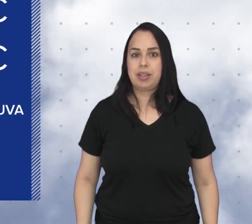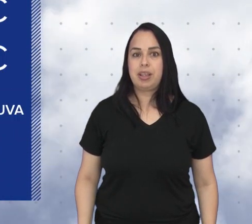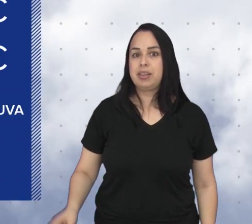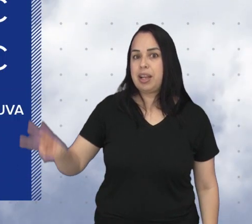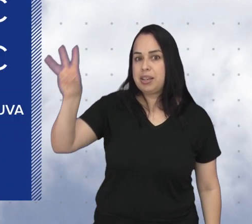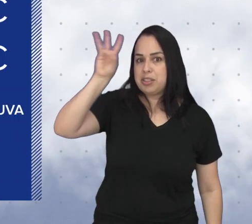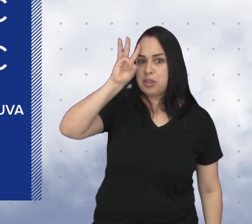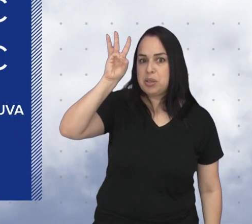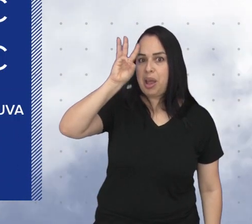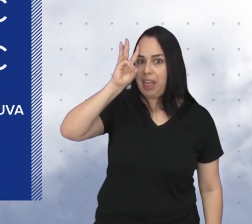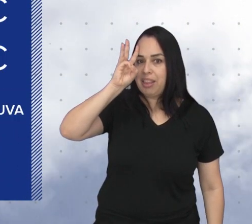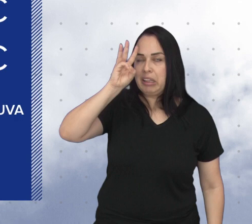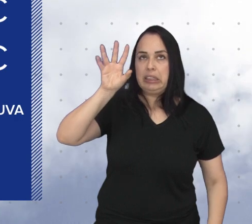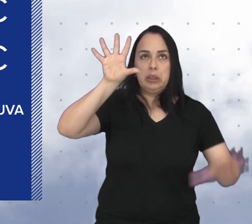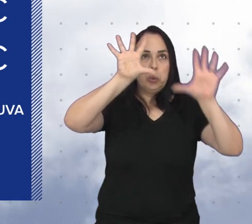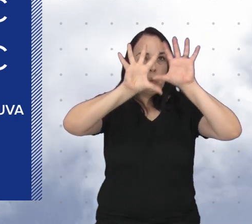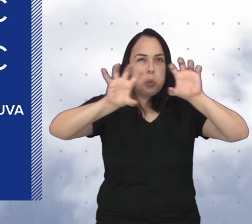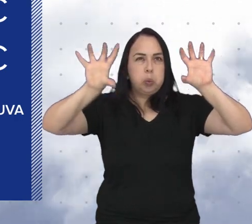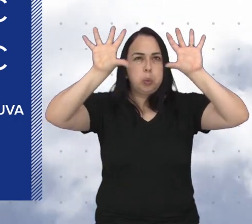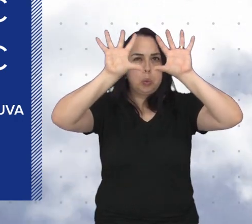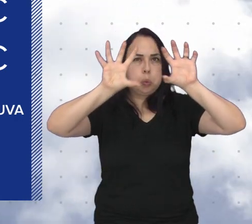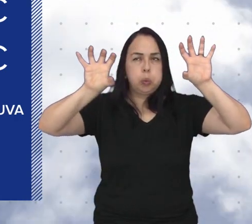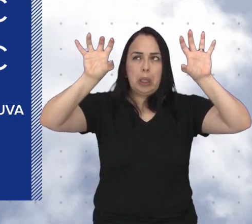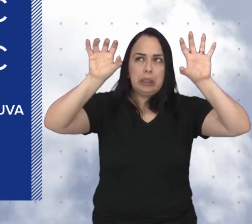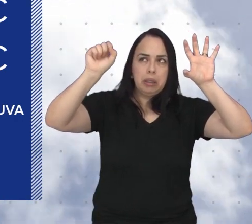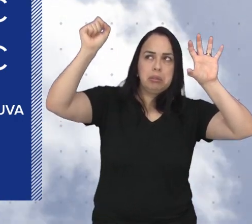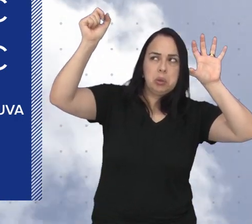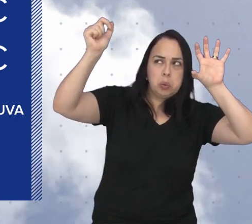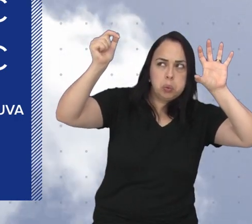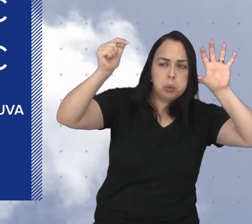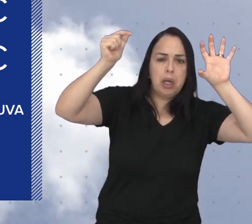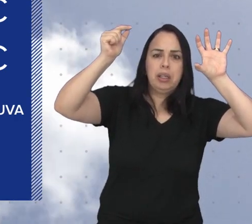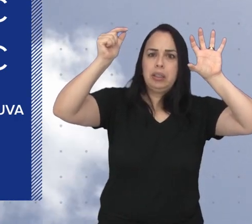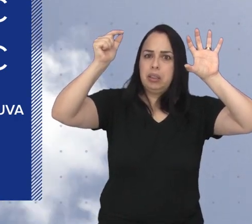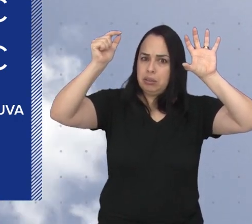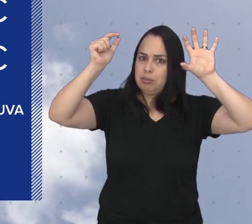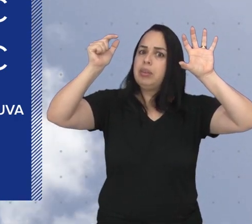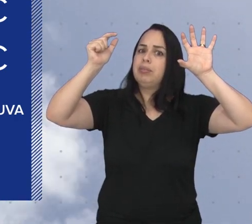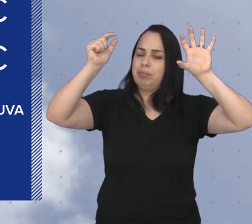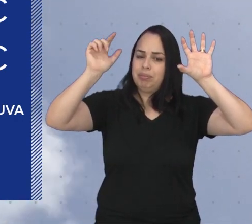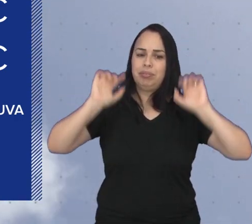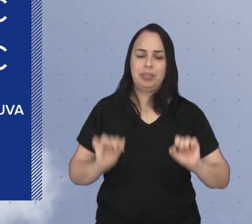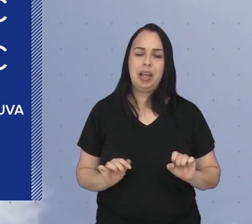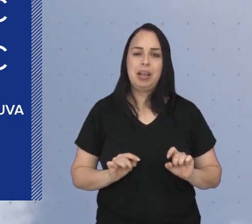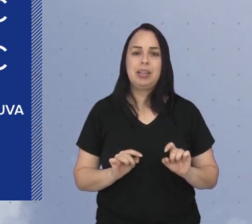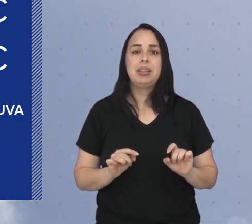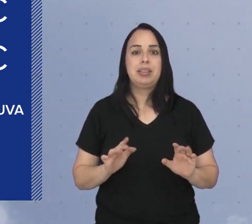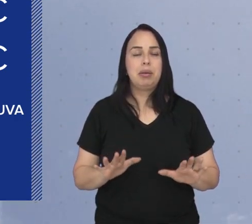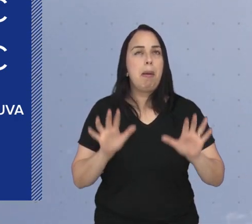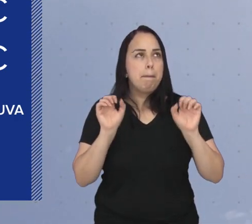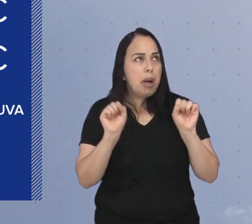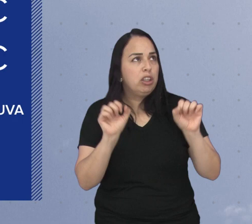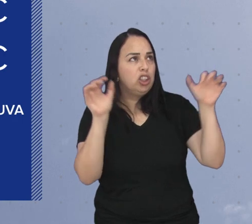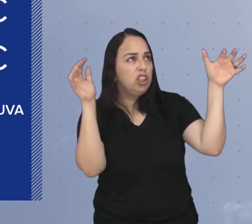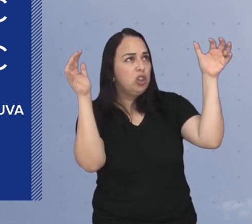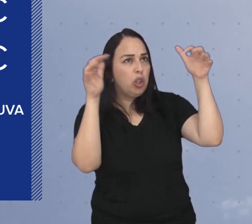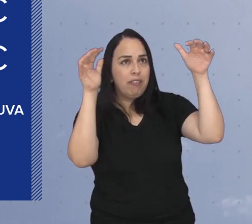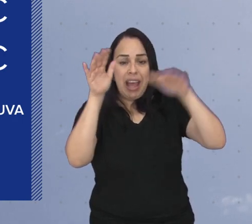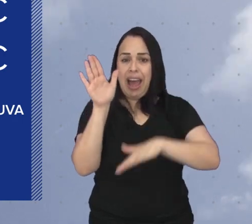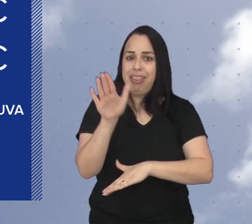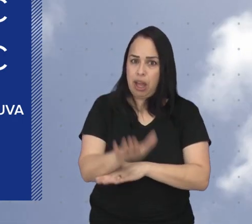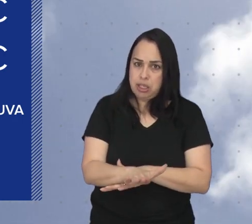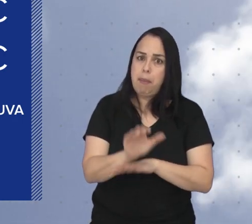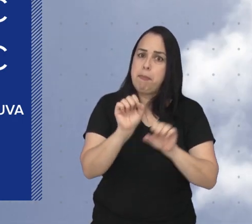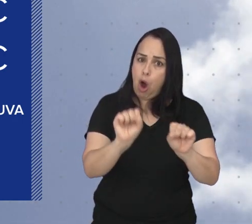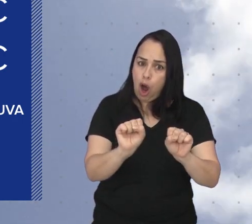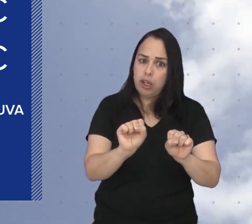A terça-feira promete ser nublada com a abertura de sol entre nuvens em alguns períodos do dia. Há pequena chance de chover ao